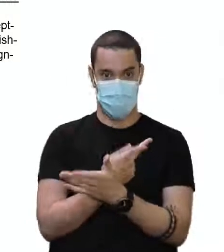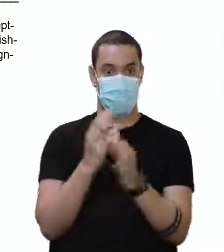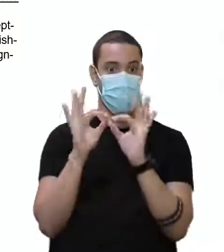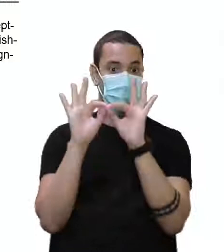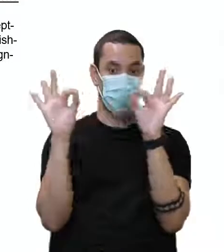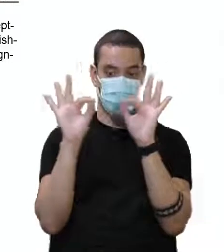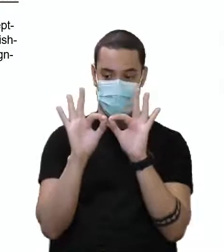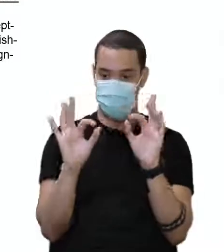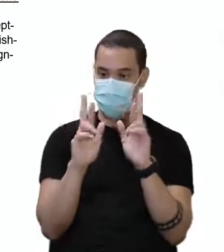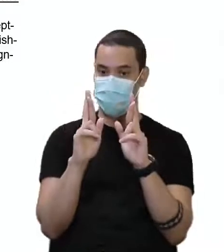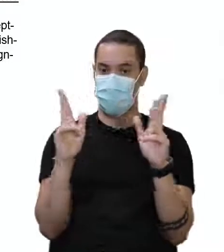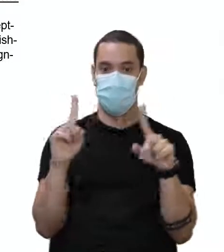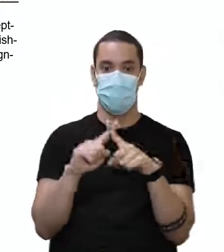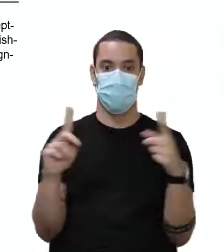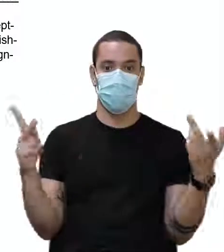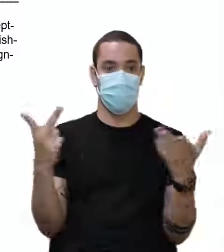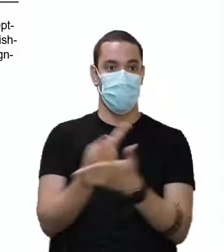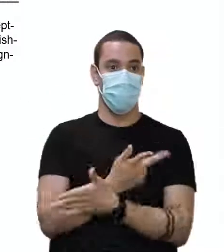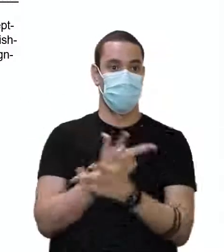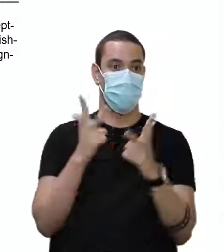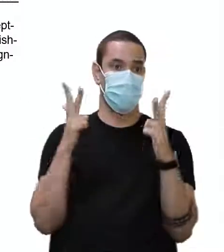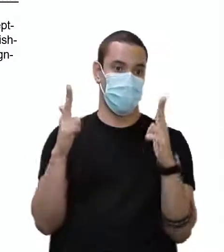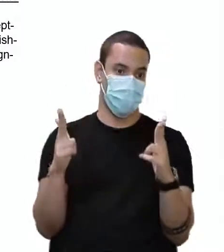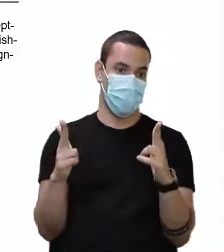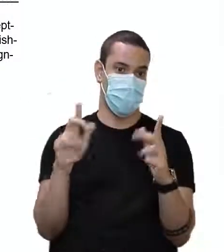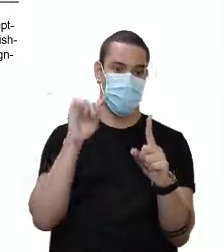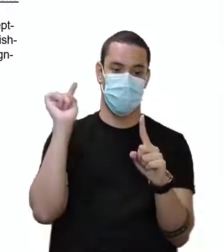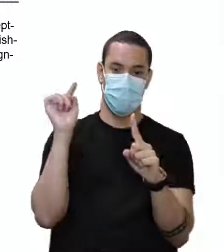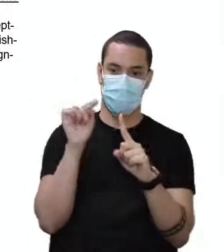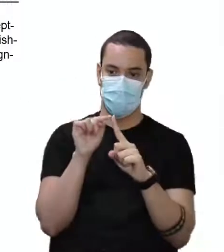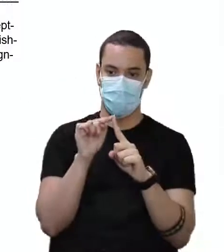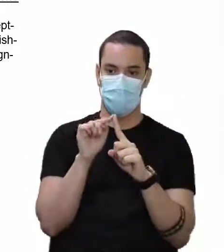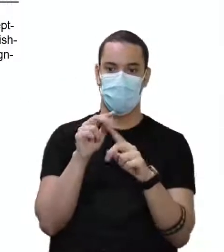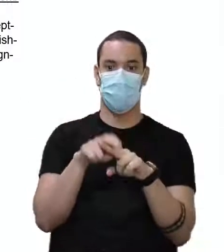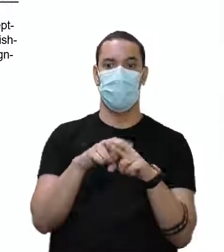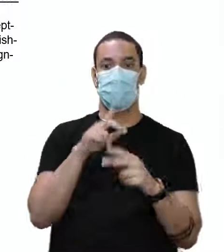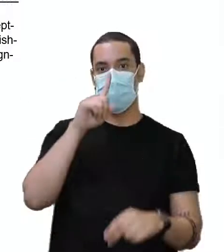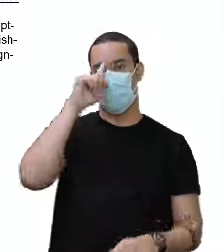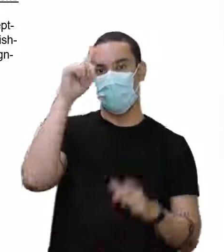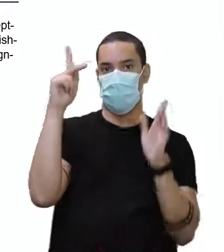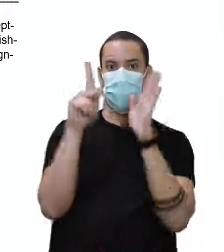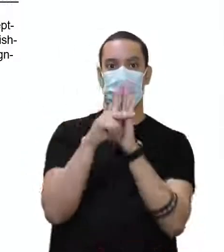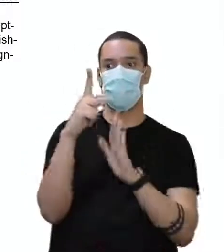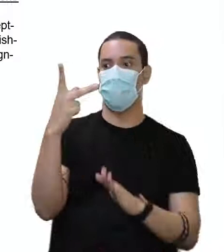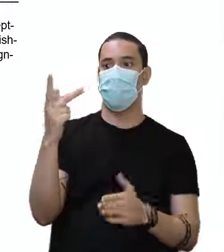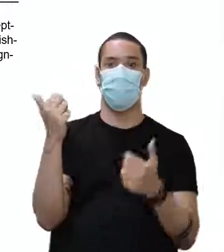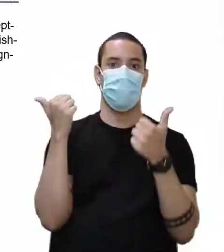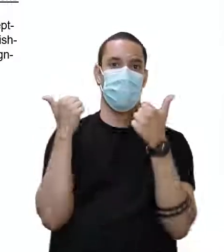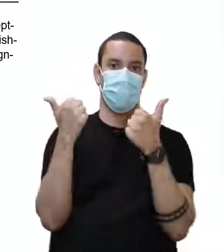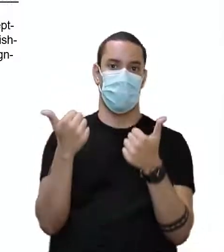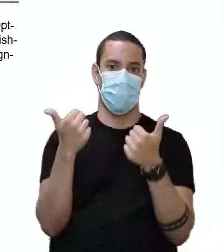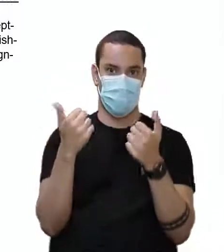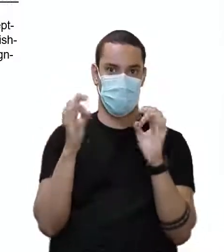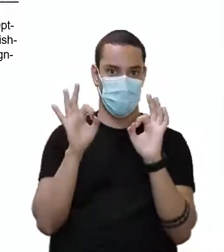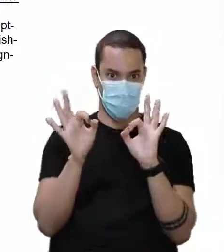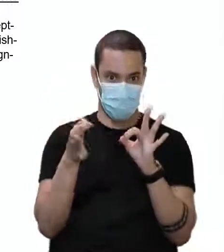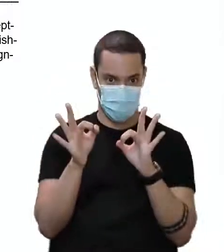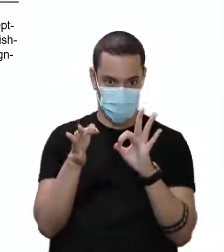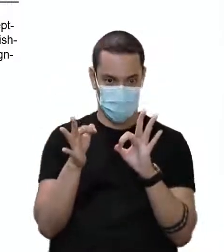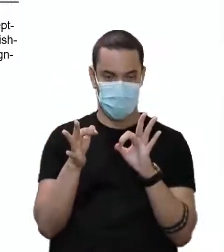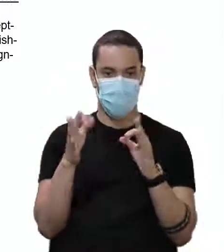frase diferente com a mesma intenção. Então, a sua ideia é boa. Certo?